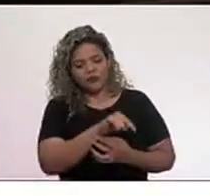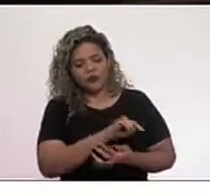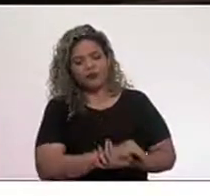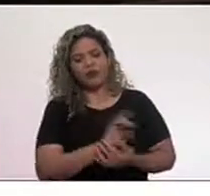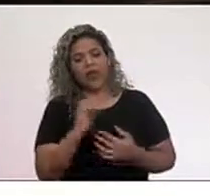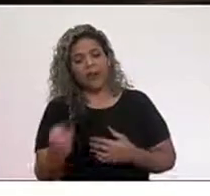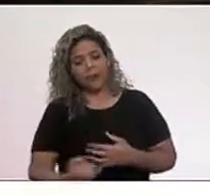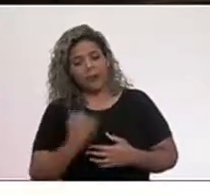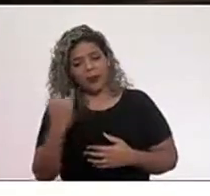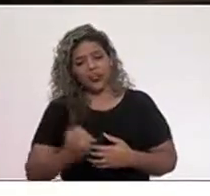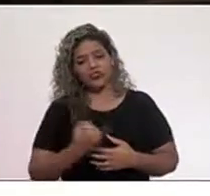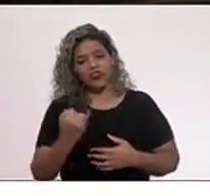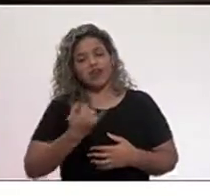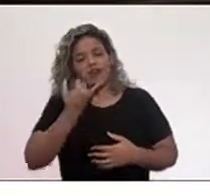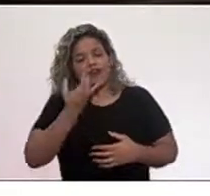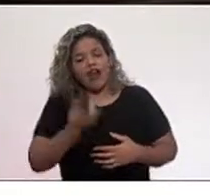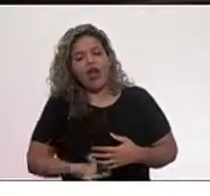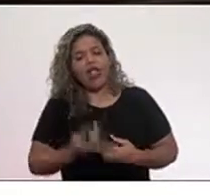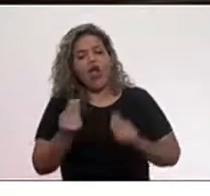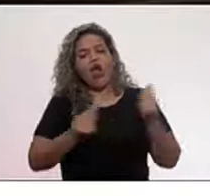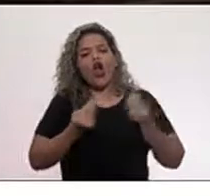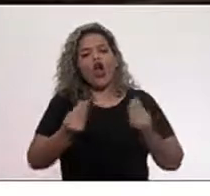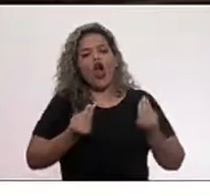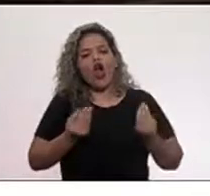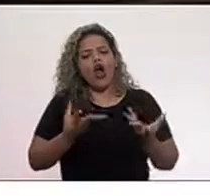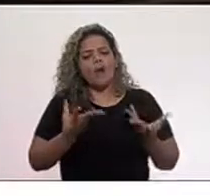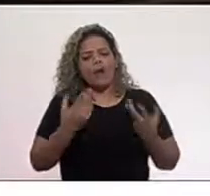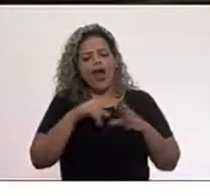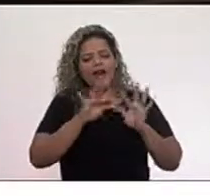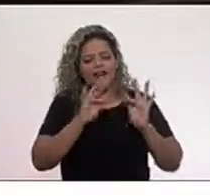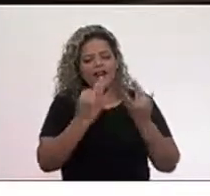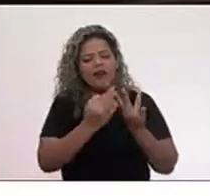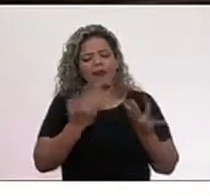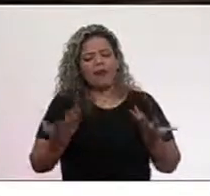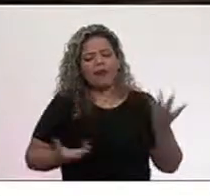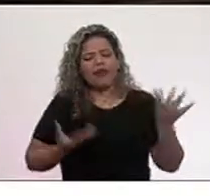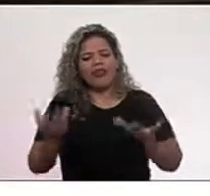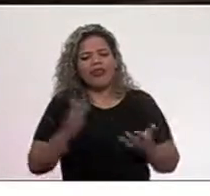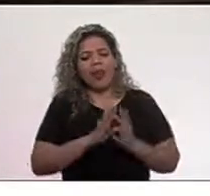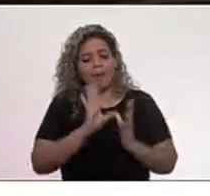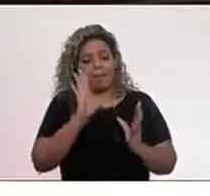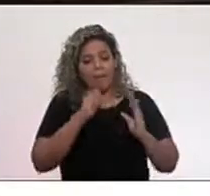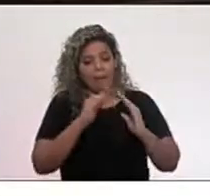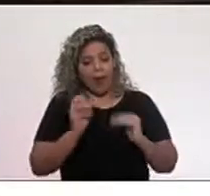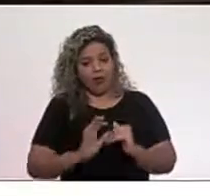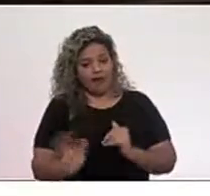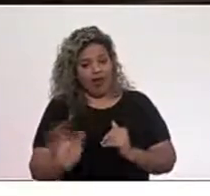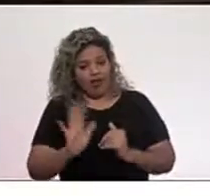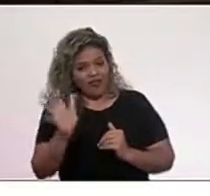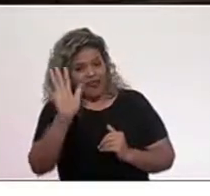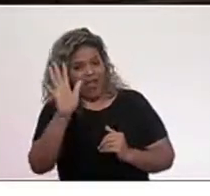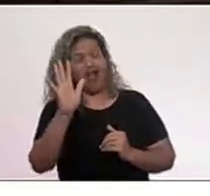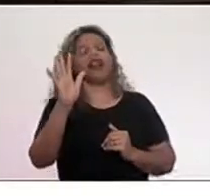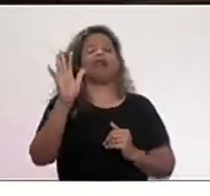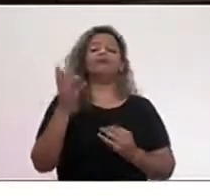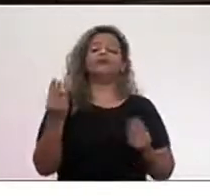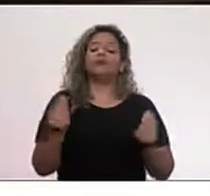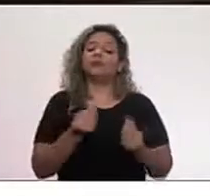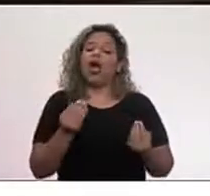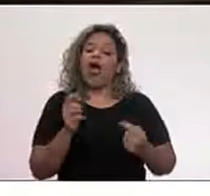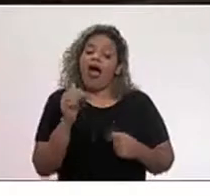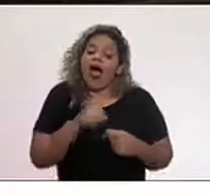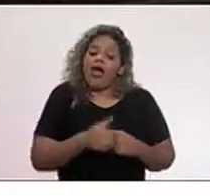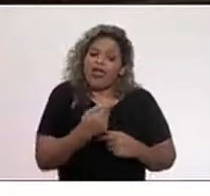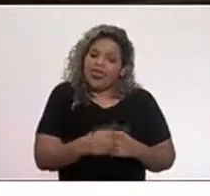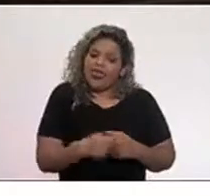falarmos do quanto que isso representa para as famílias que moram na favela e na periferia, aqui